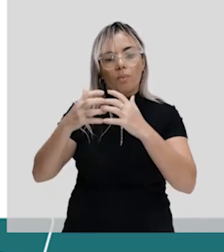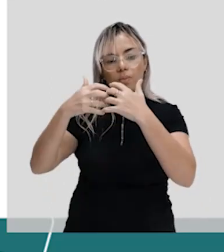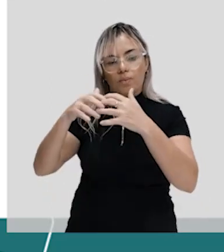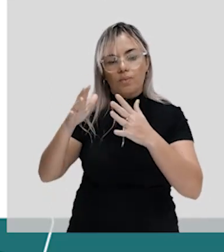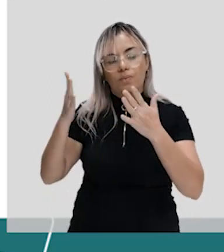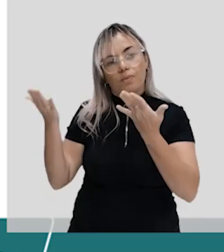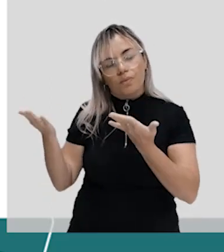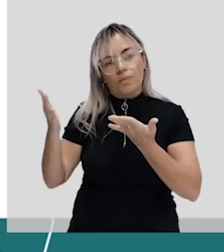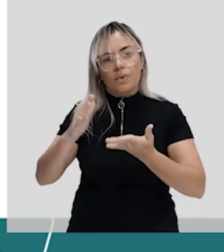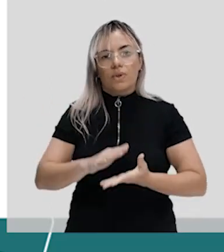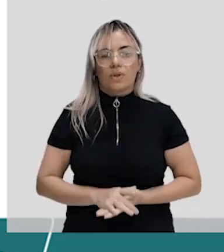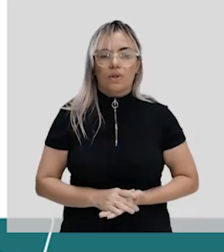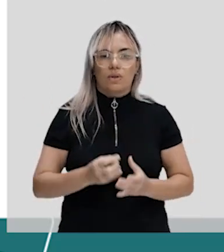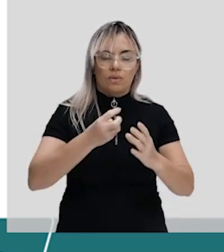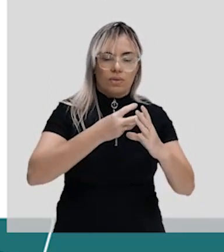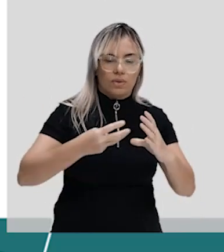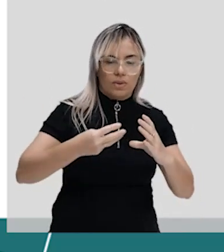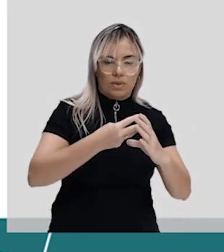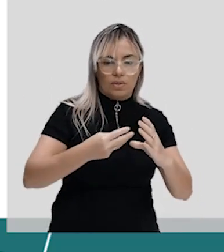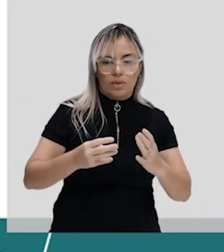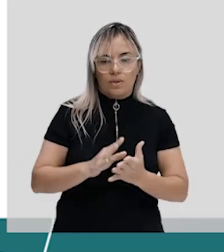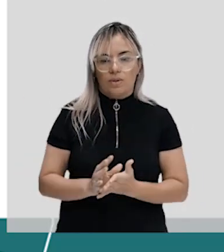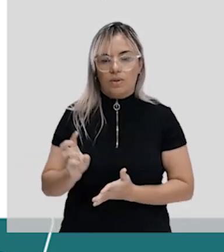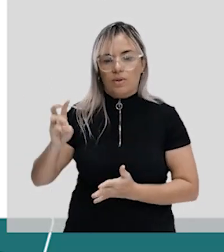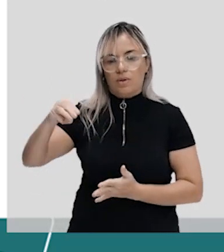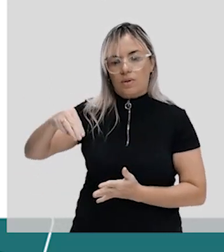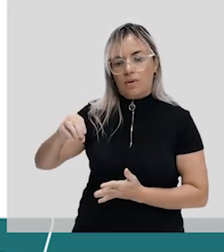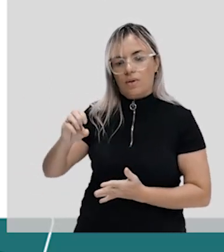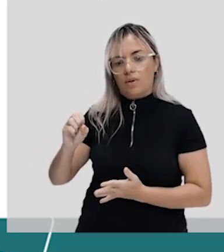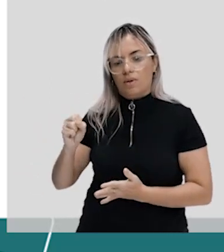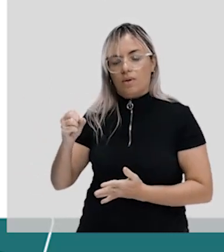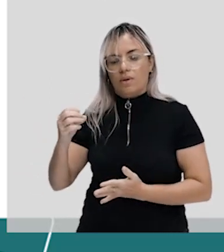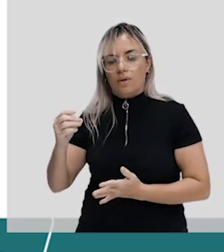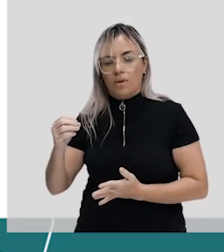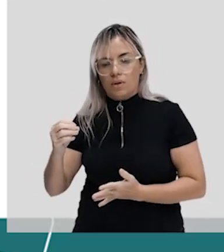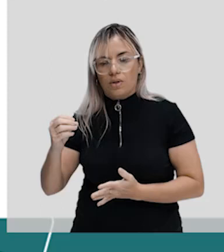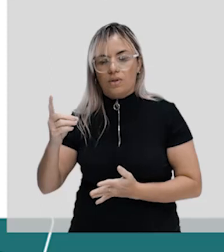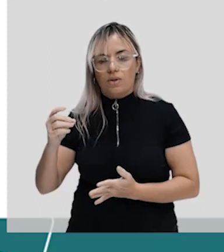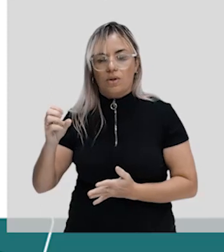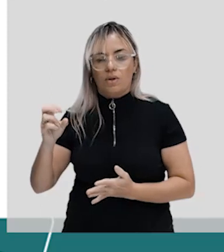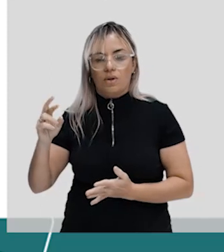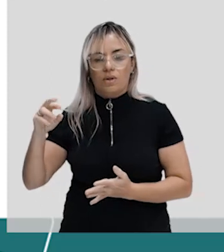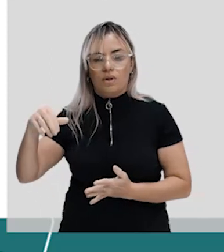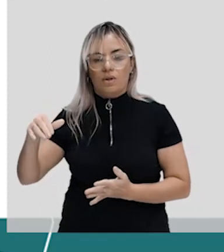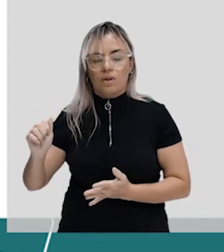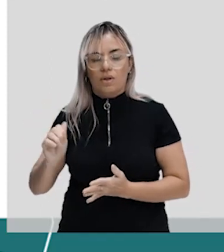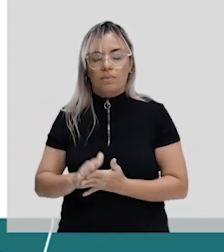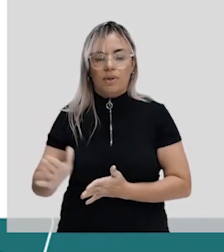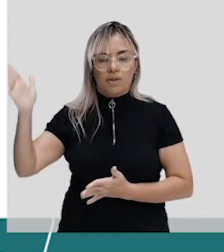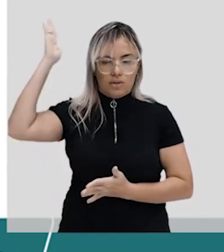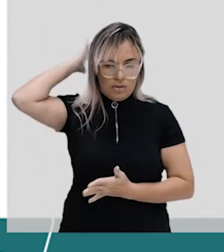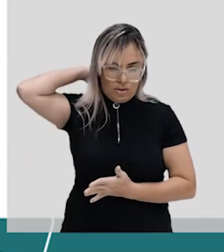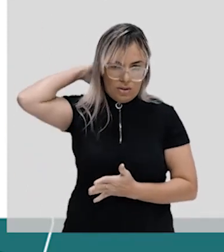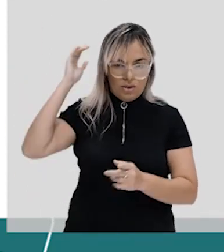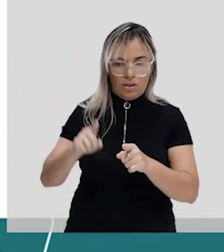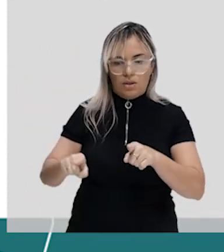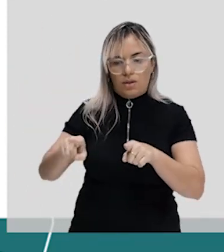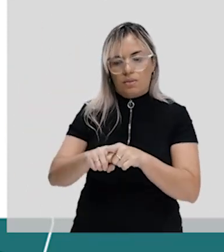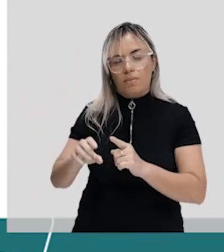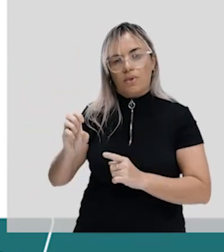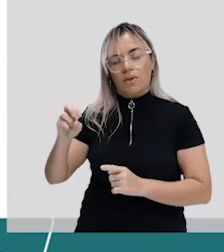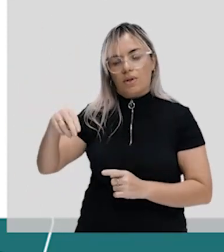Ele se forma quando células do mesoderma dorsal e do endoderma anterior liberam substâncias